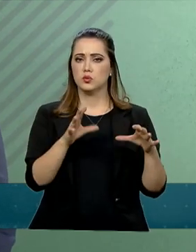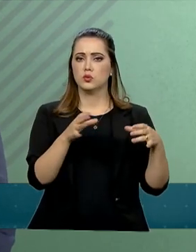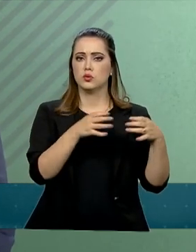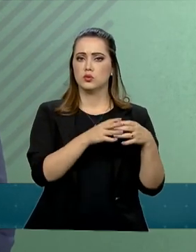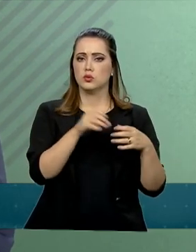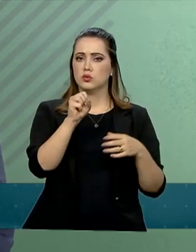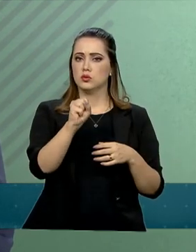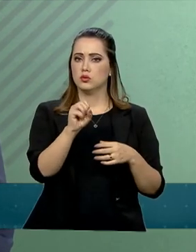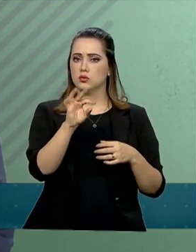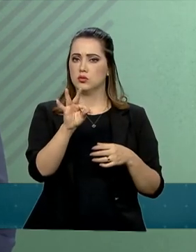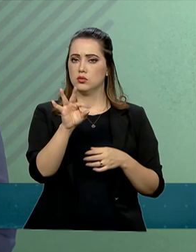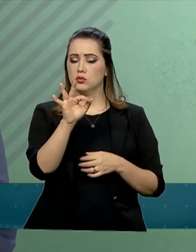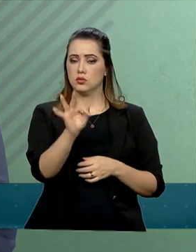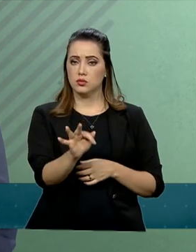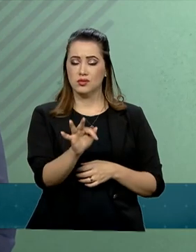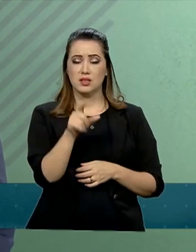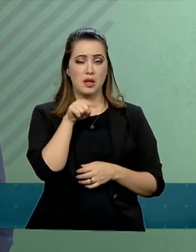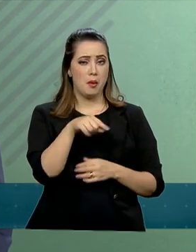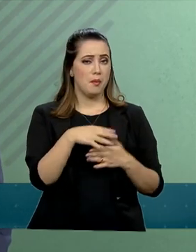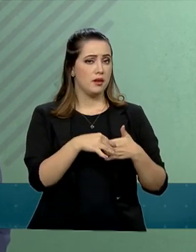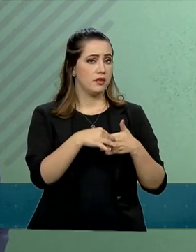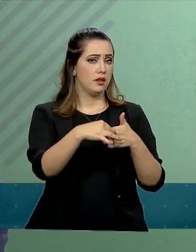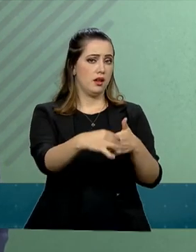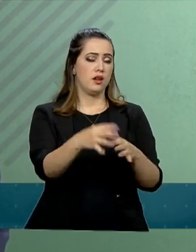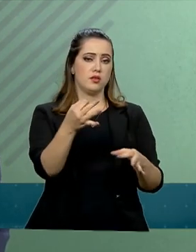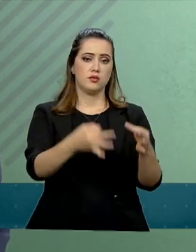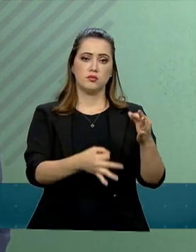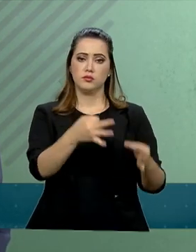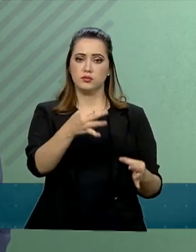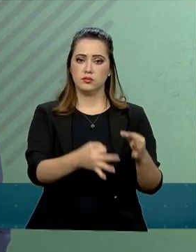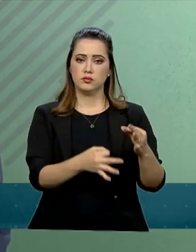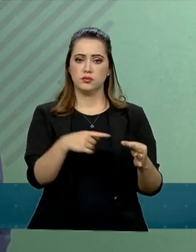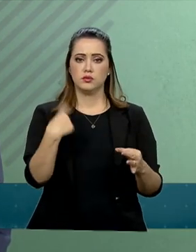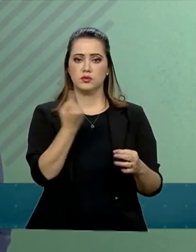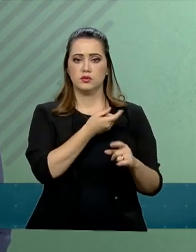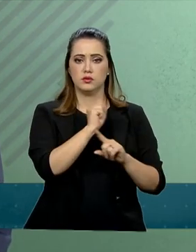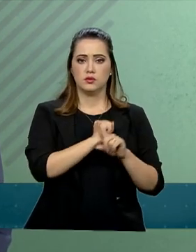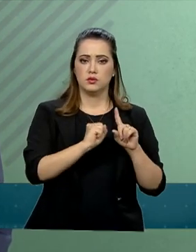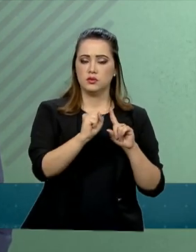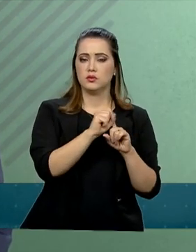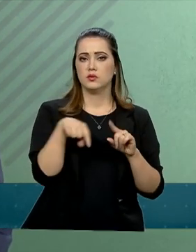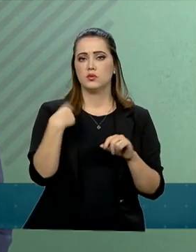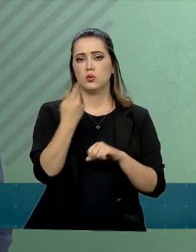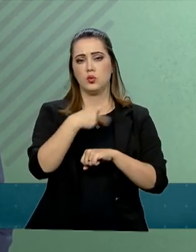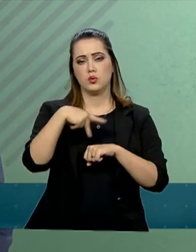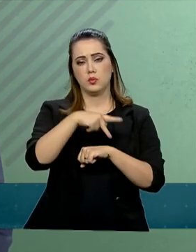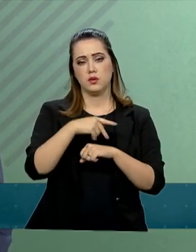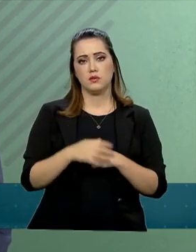Supremo Tribunal Federal, para a condução da justiça da nossa sociedade, do nosso país.